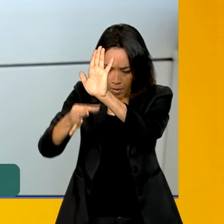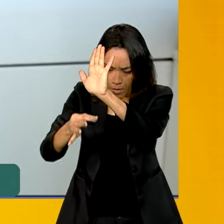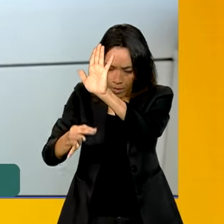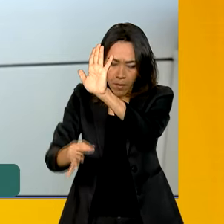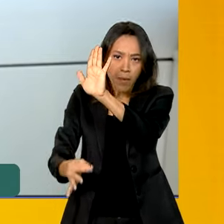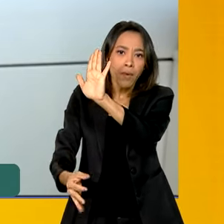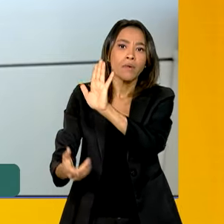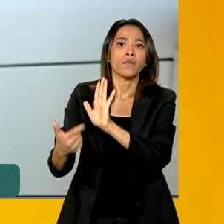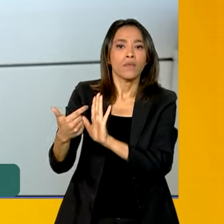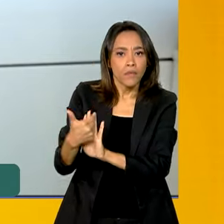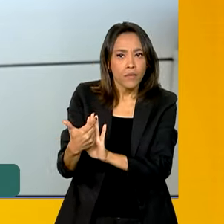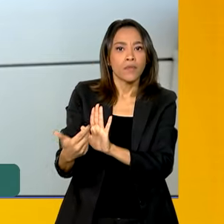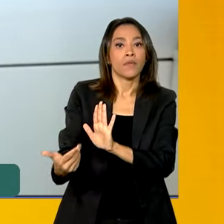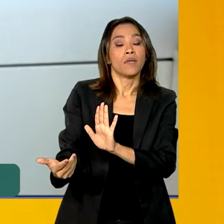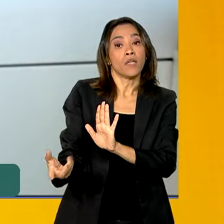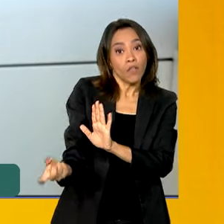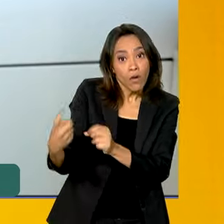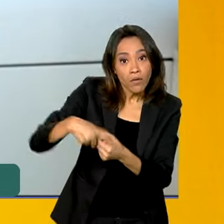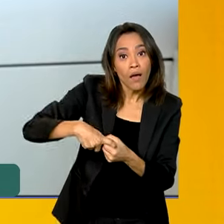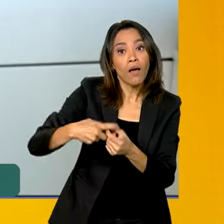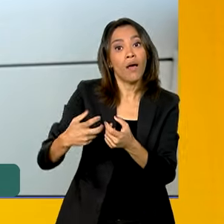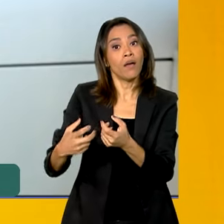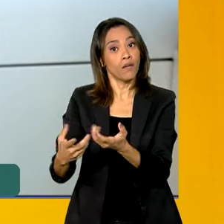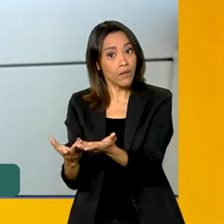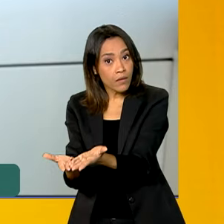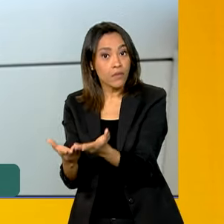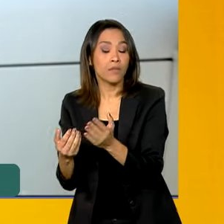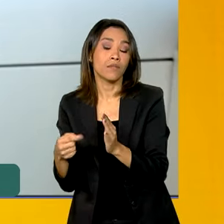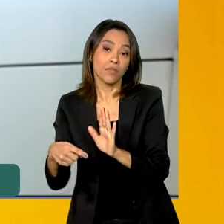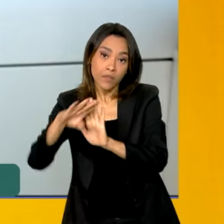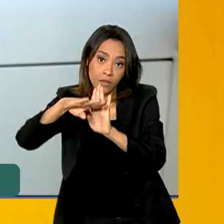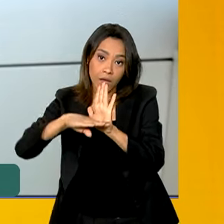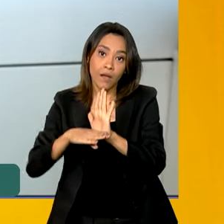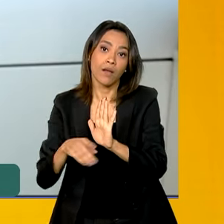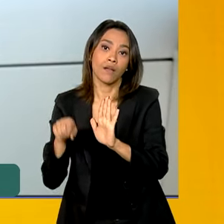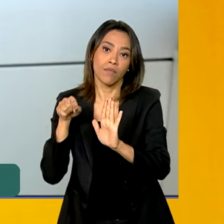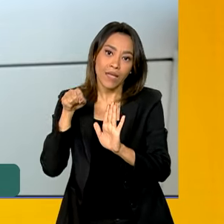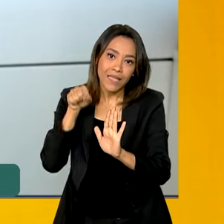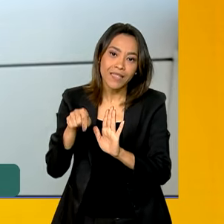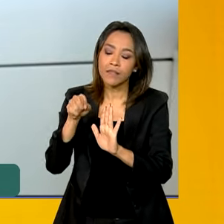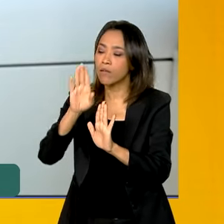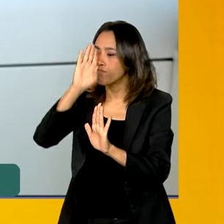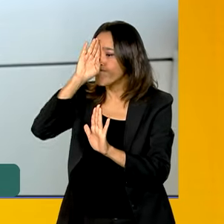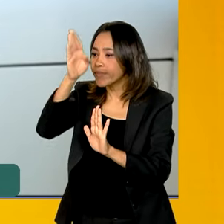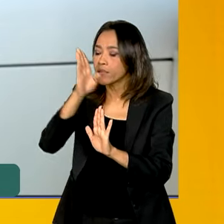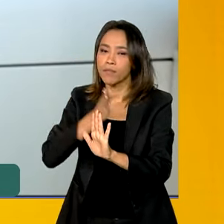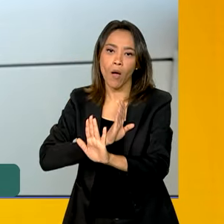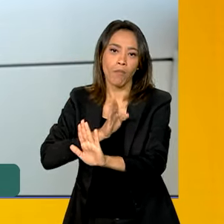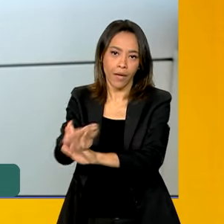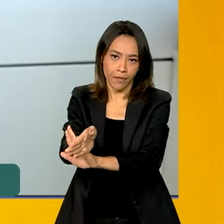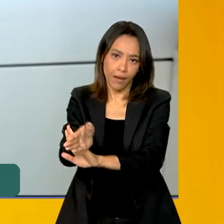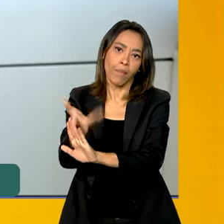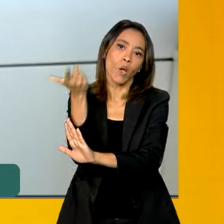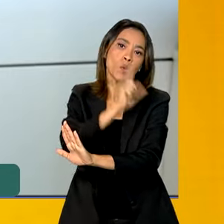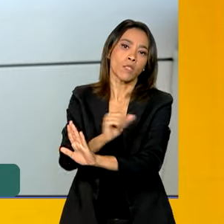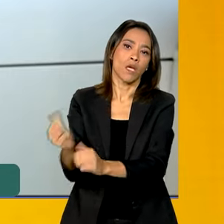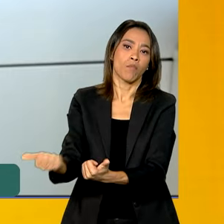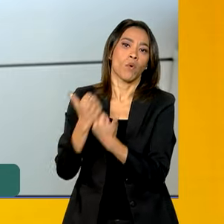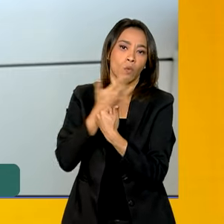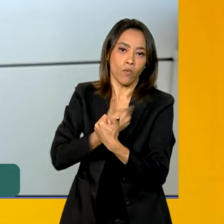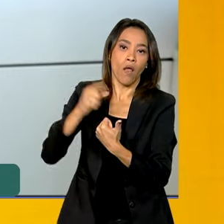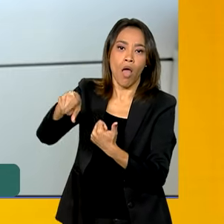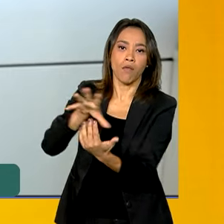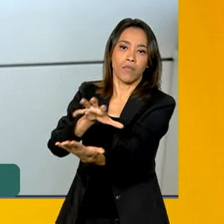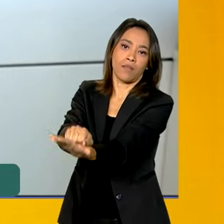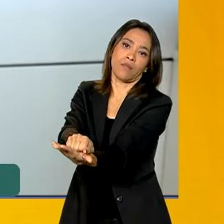programas também que não eram lá de trás e novos programas que a porta de entrada é o cadastro único. Então, o